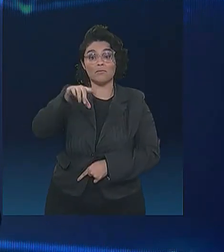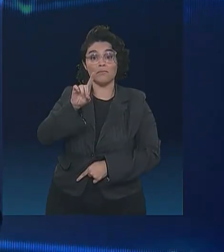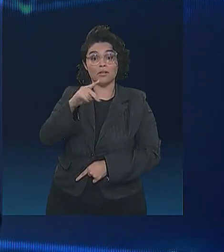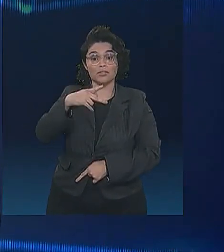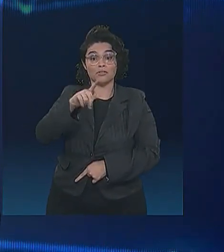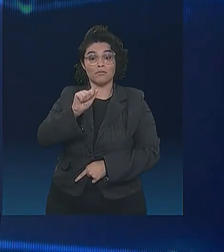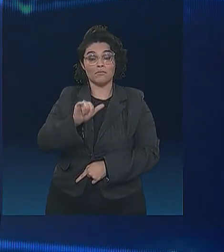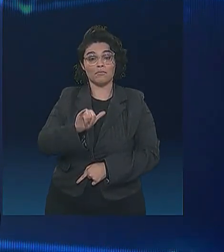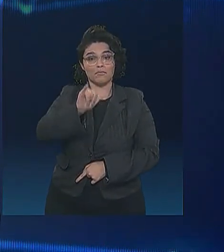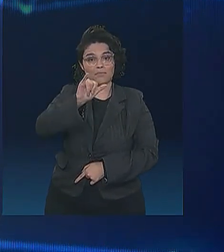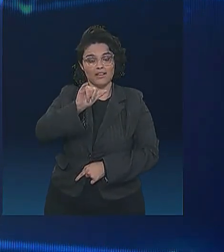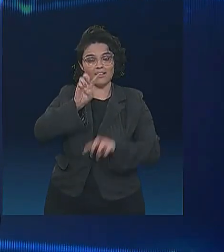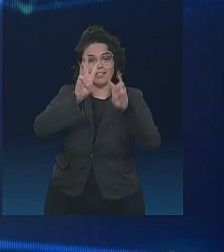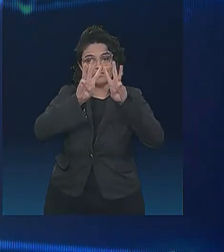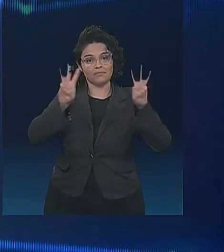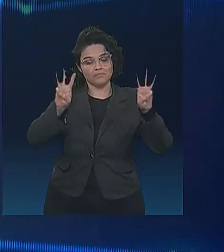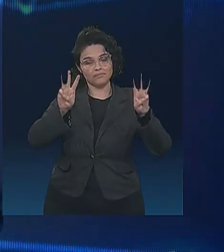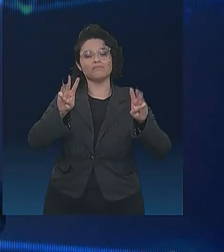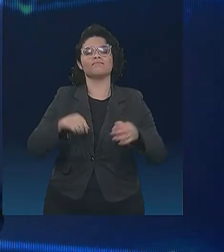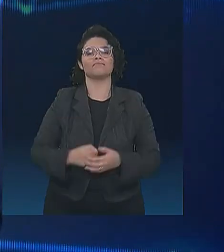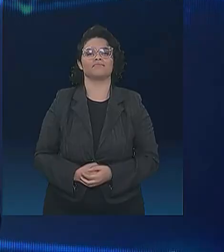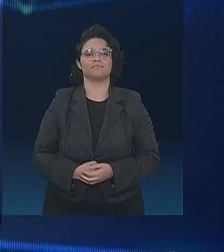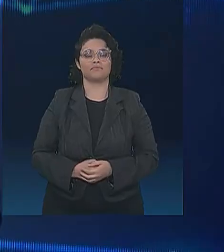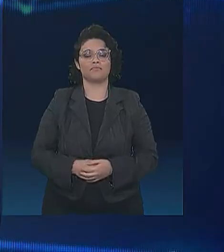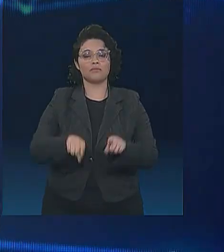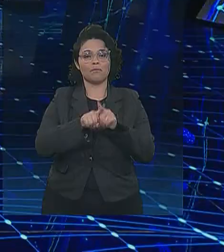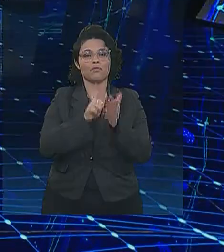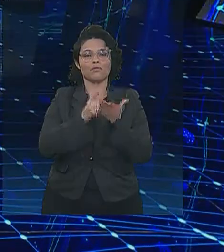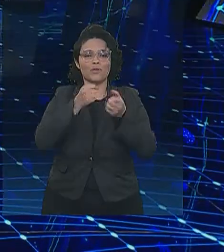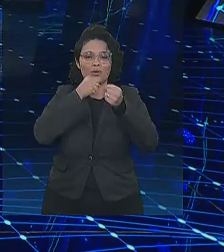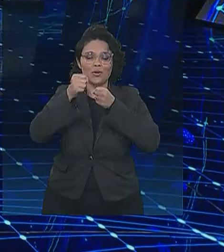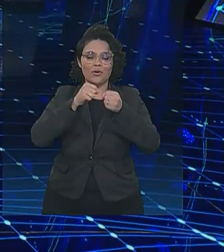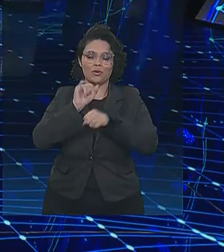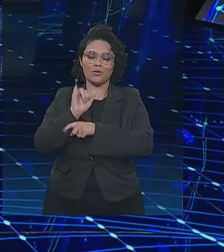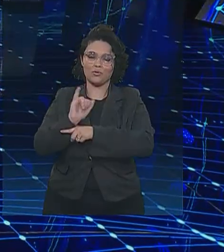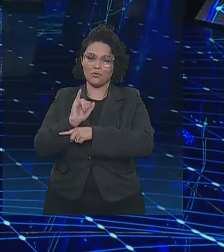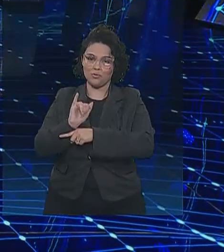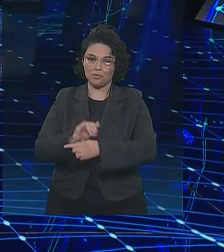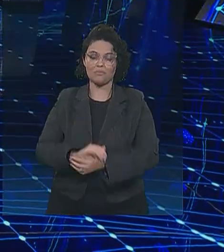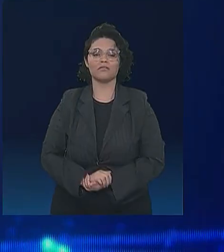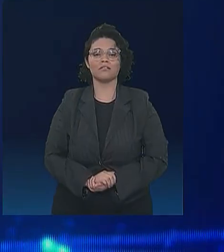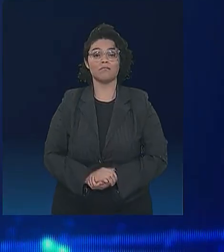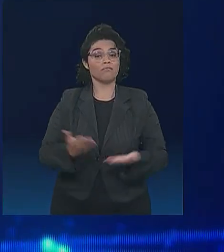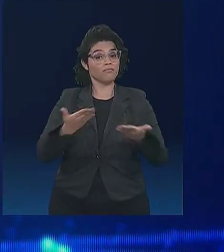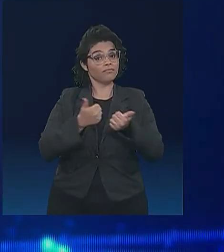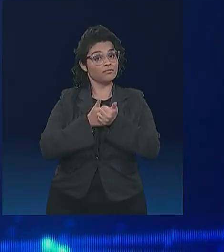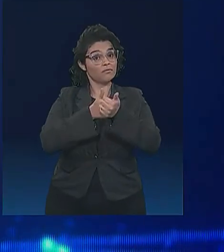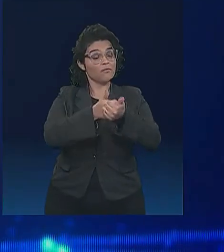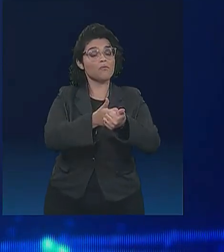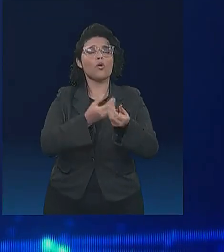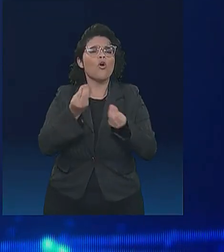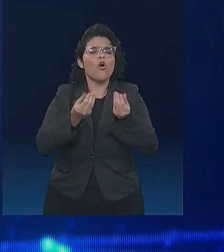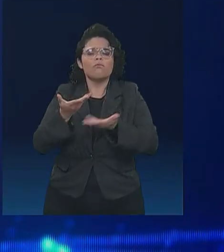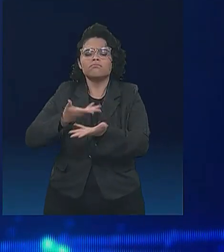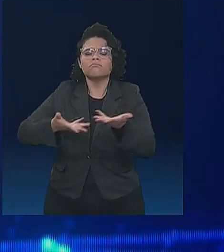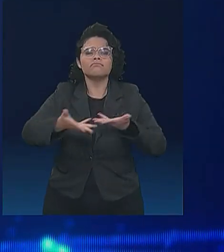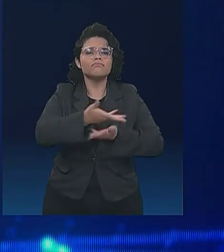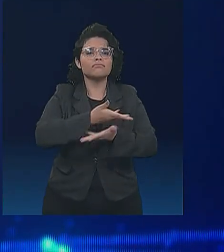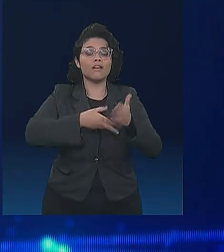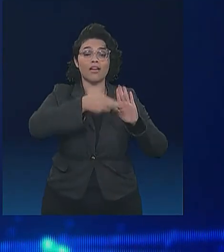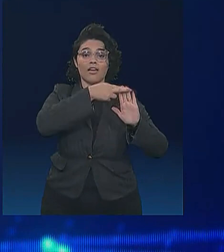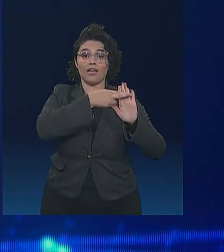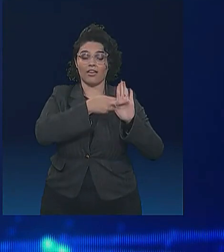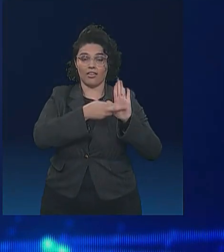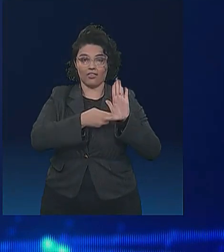band.com.br, canal Band Jornalismo do YouTube. Vamos acompanhar agora então como será a dinâmica desse debate